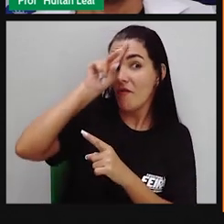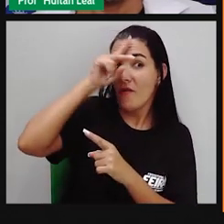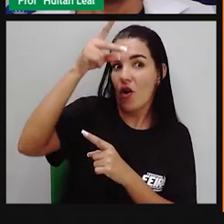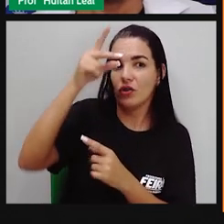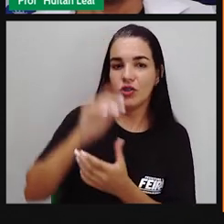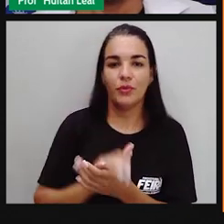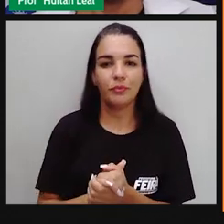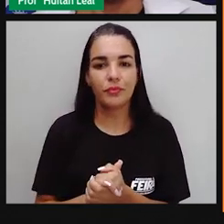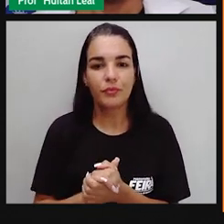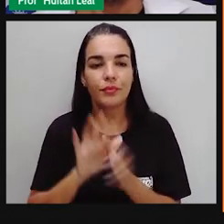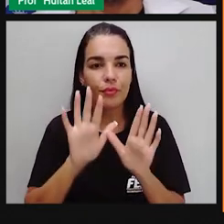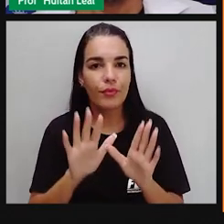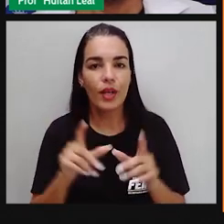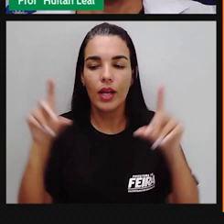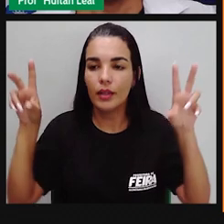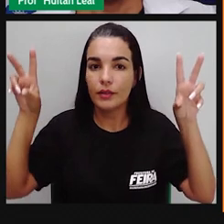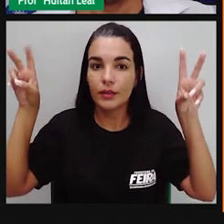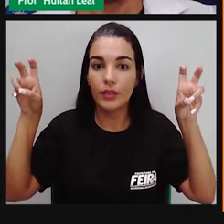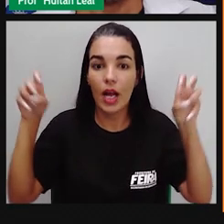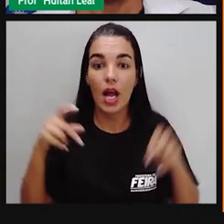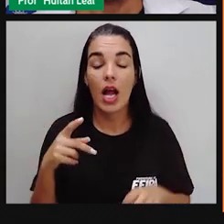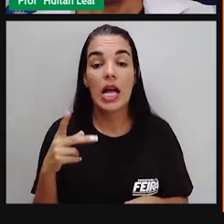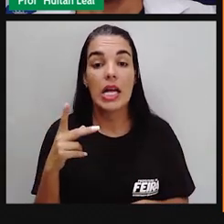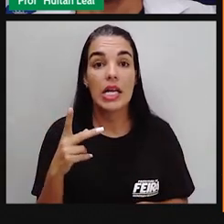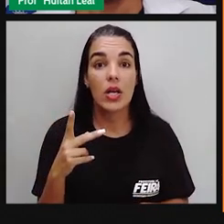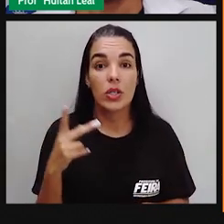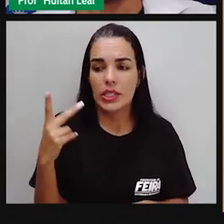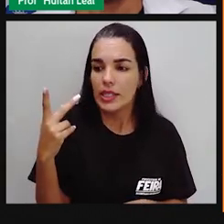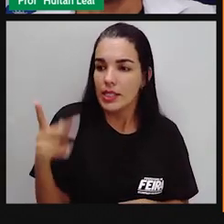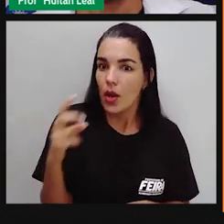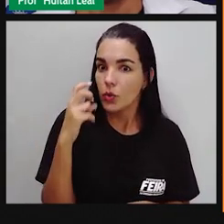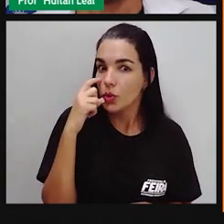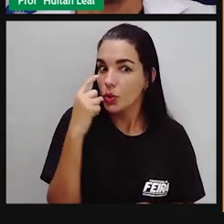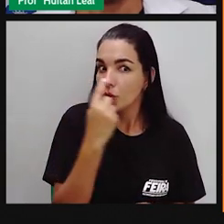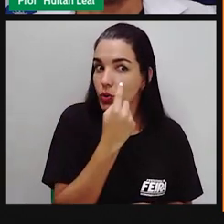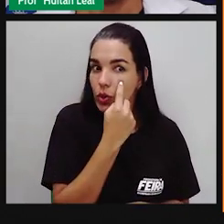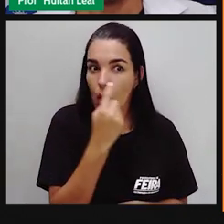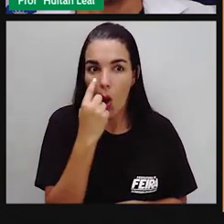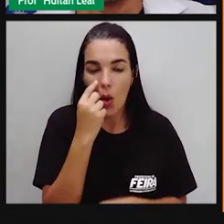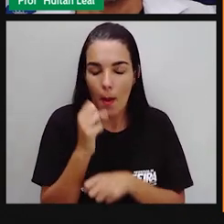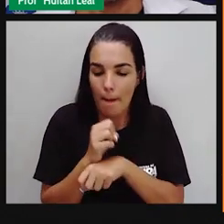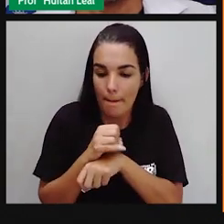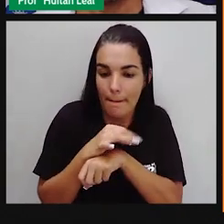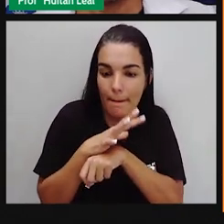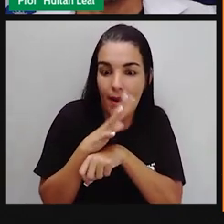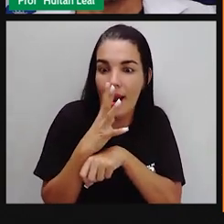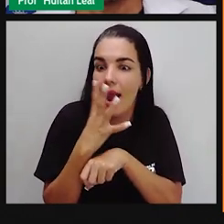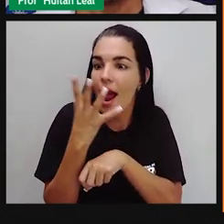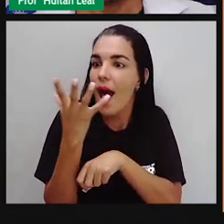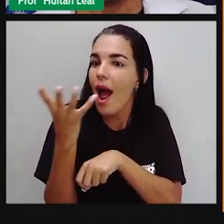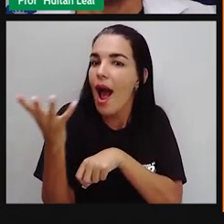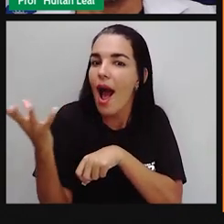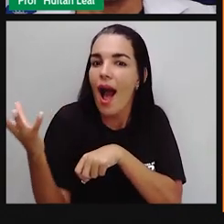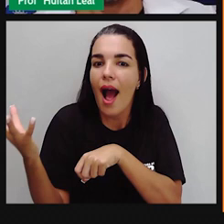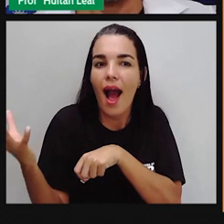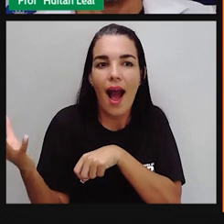Seus olhos brilham que nem diamantes. Olha essa expressão que nós sempre utilizamos. Que nem